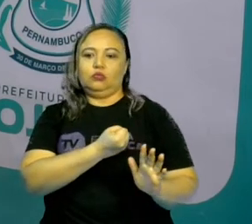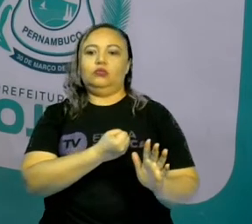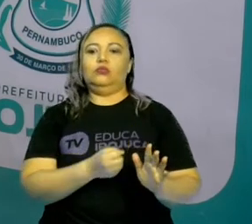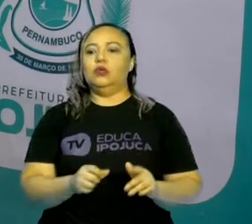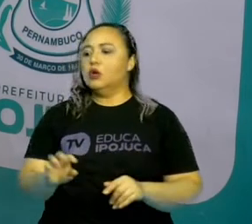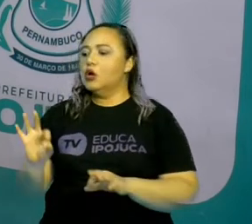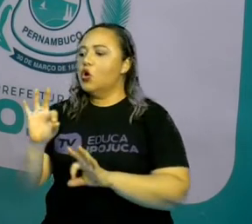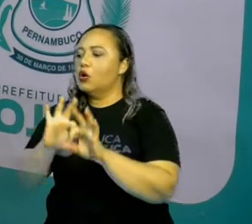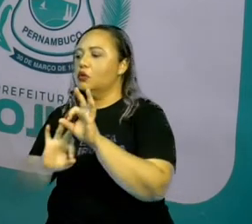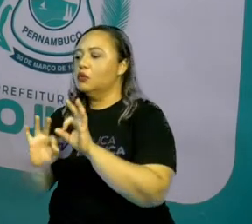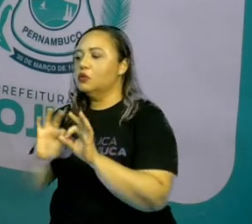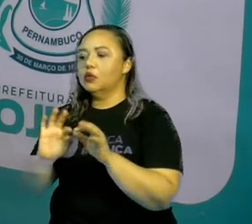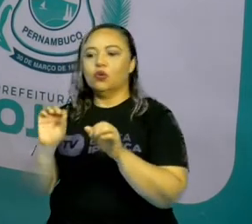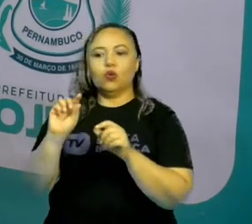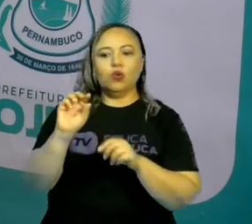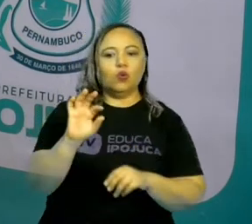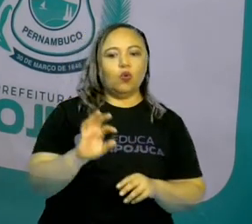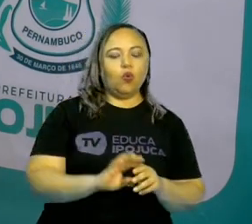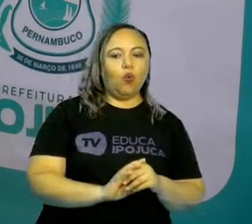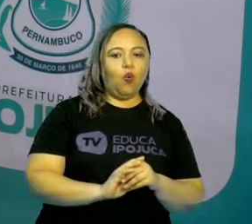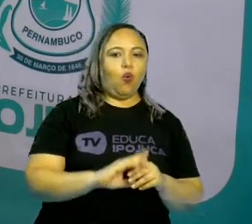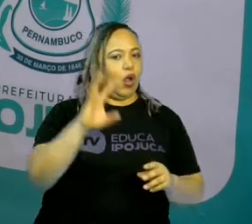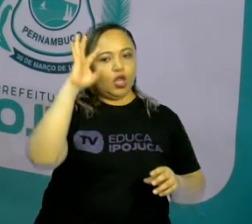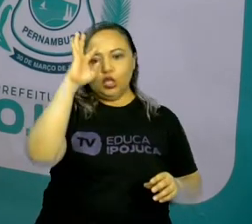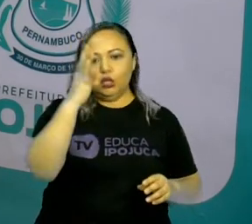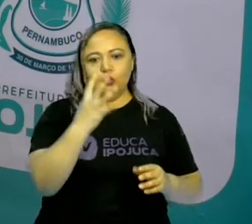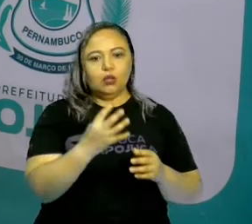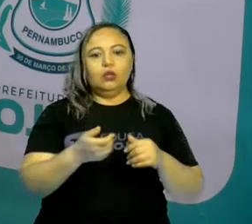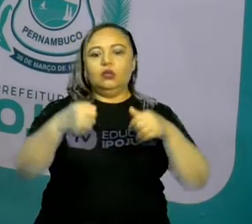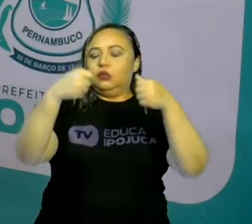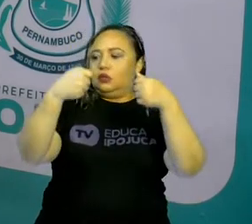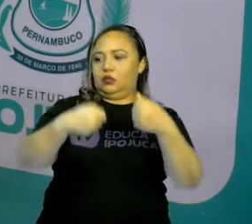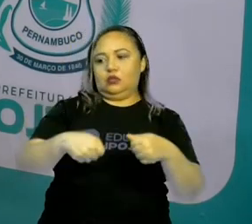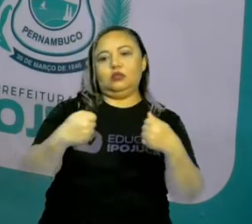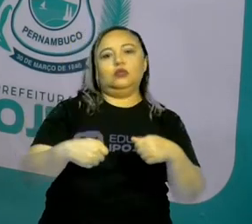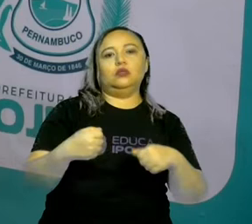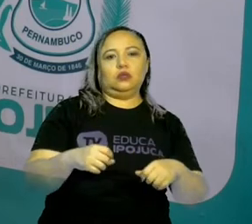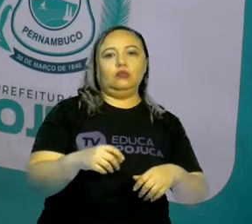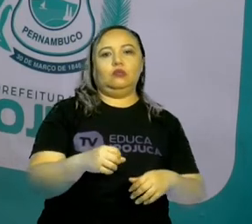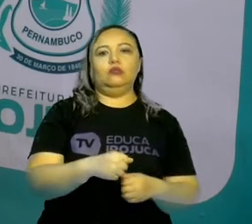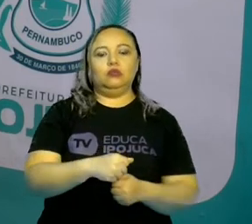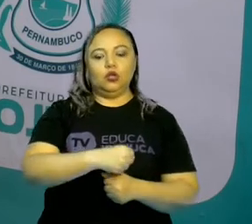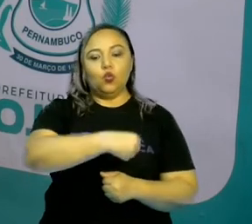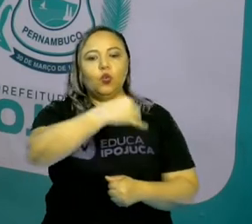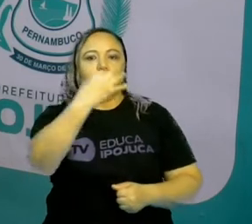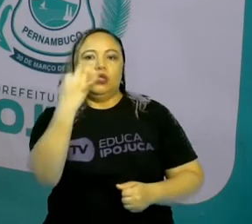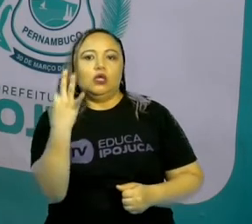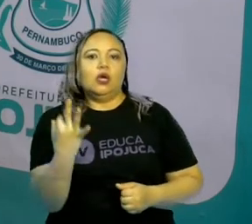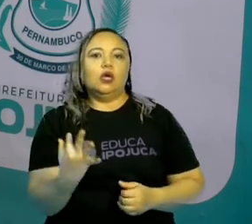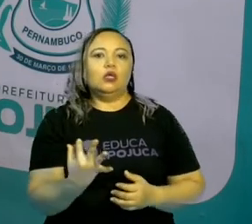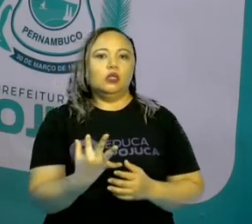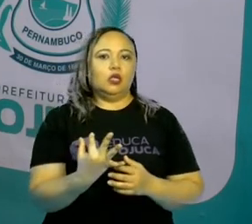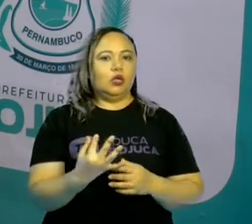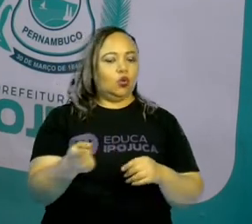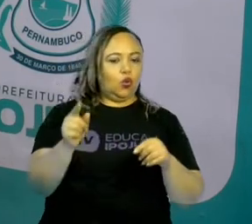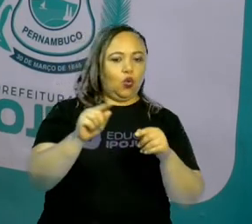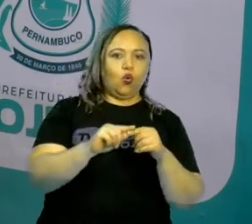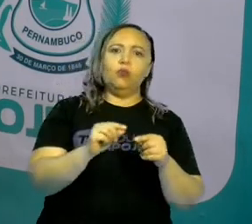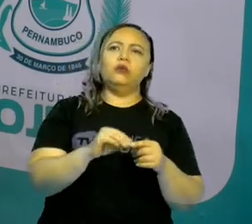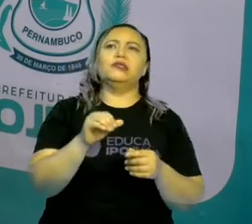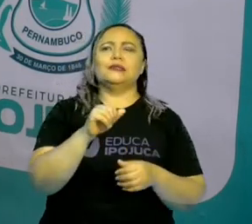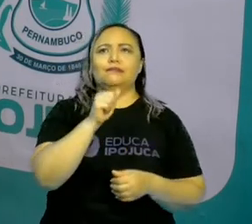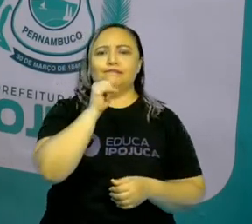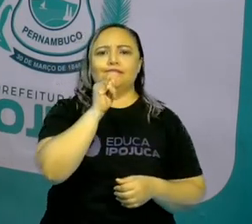usar os números, ter quantidades. Isso é até uma dosezinha de